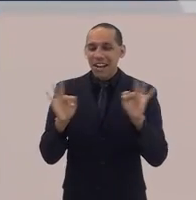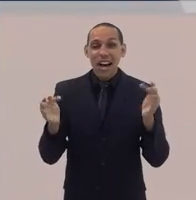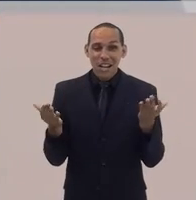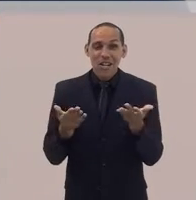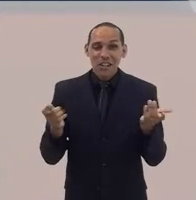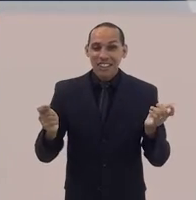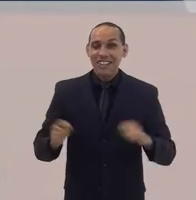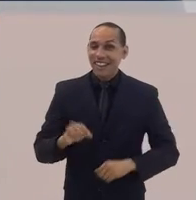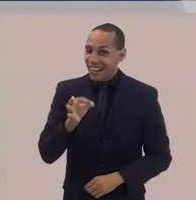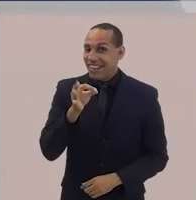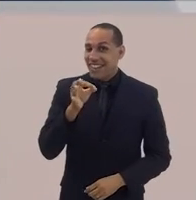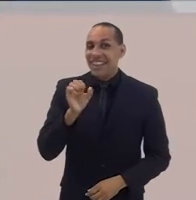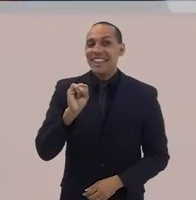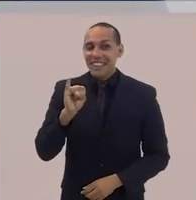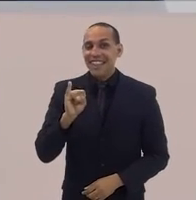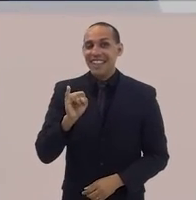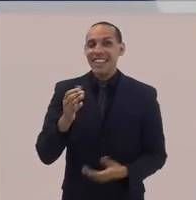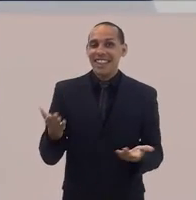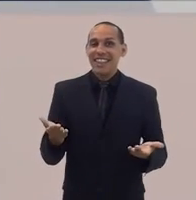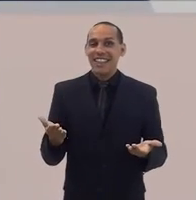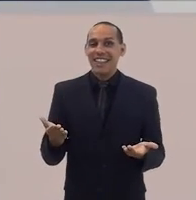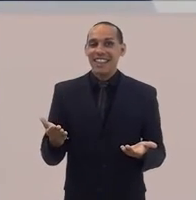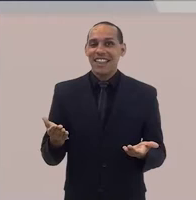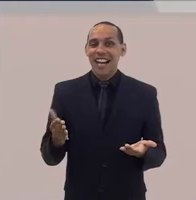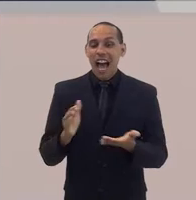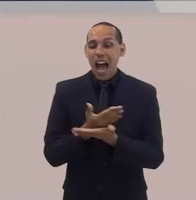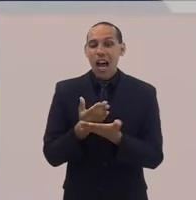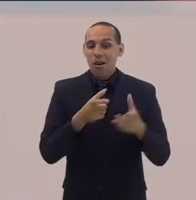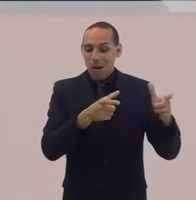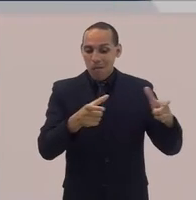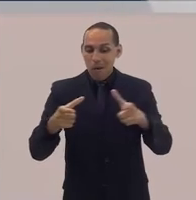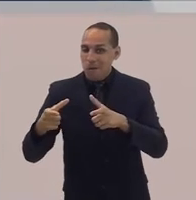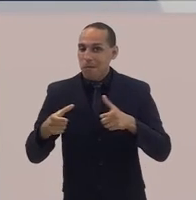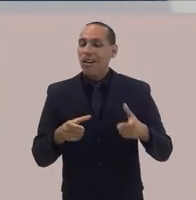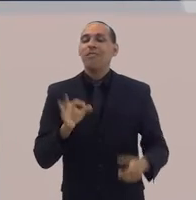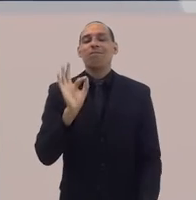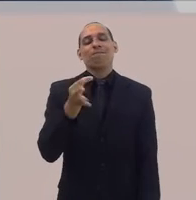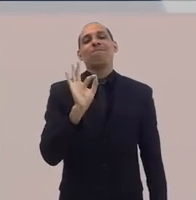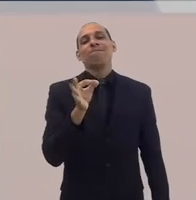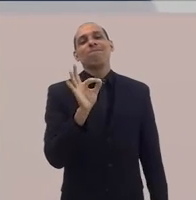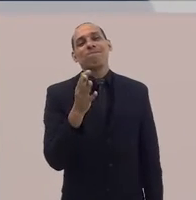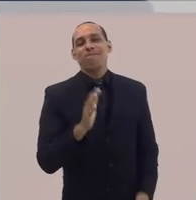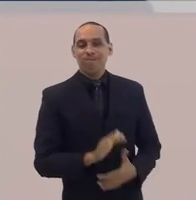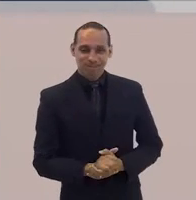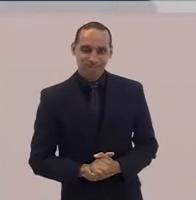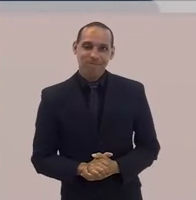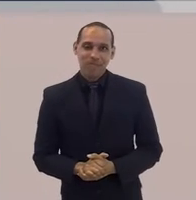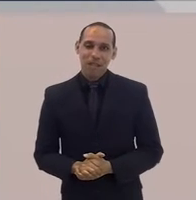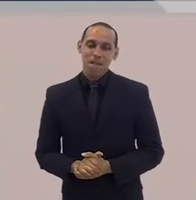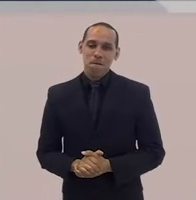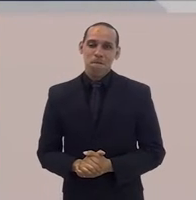essa frase hoje, né? Exatamente. Falando de determinados locais. Exatamente.